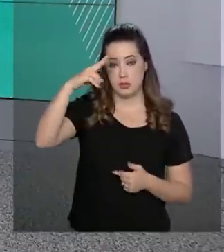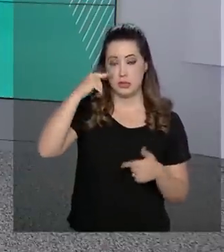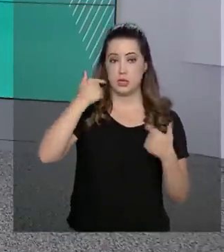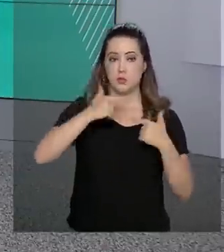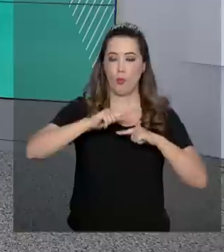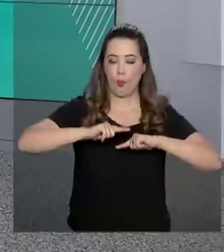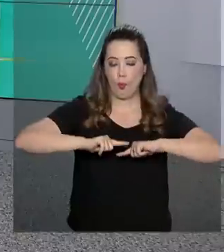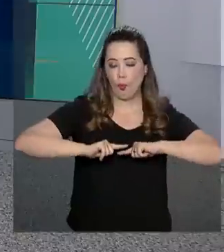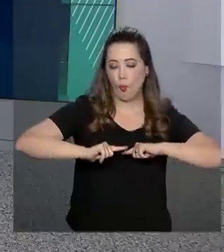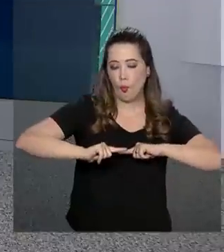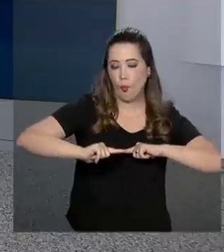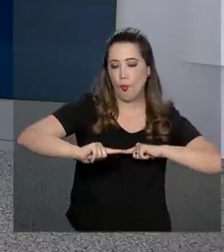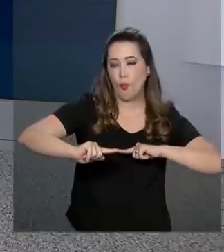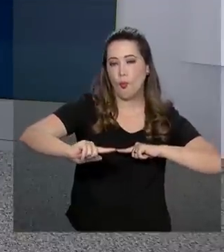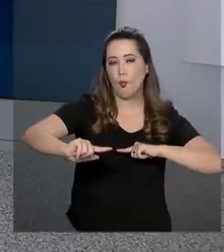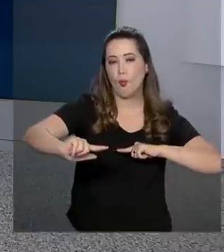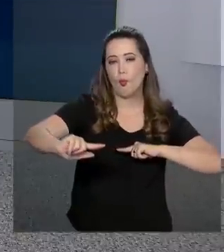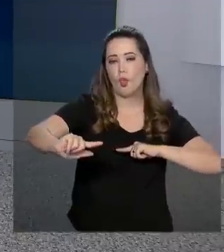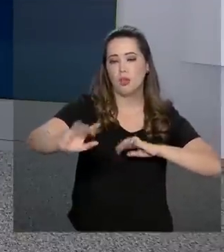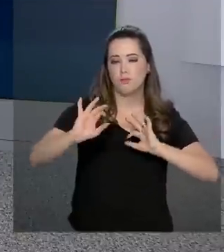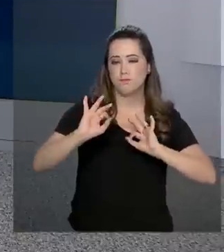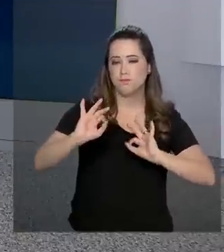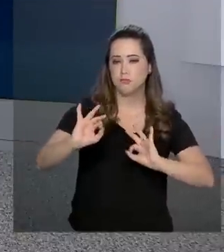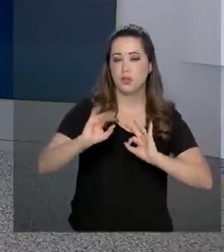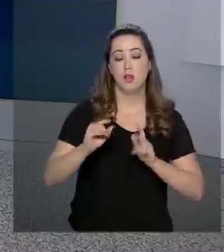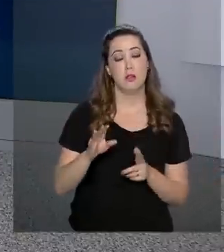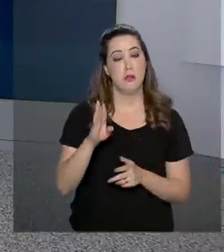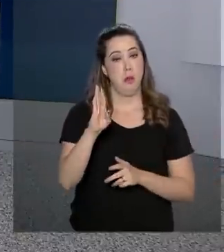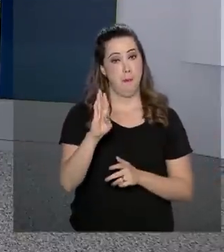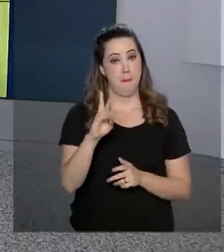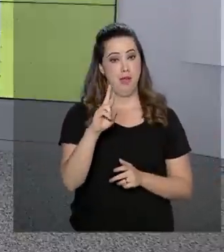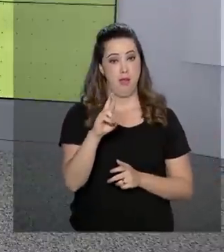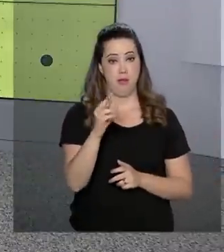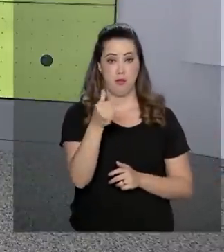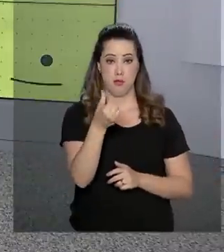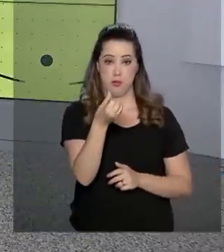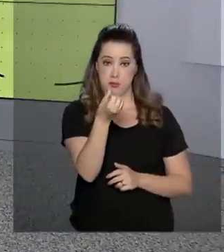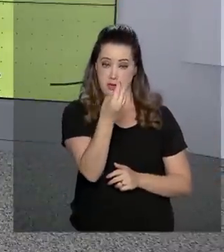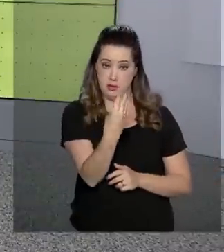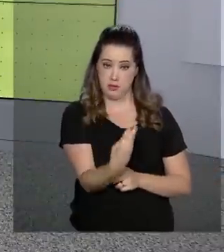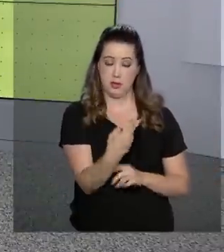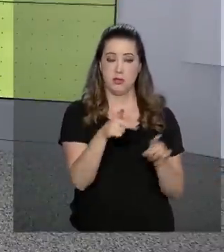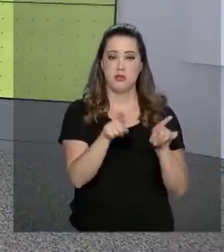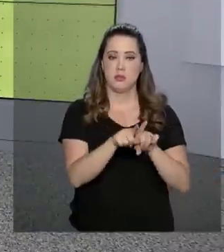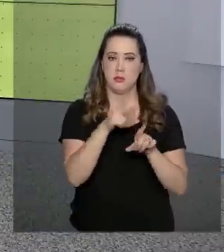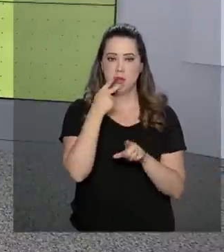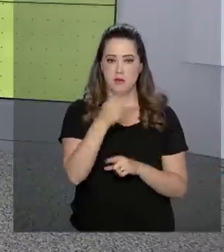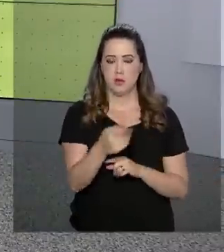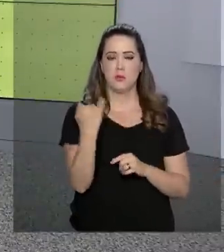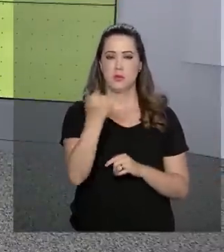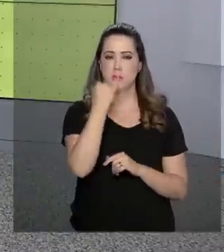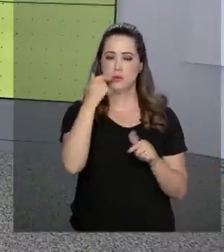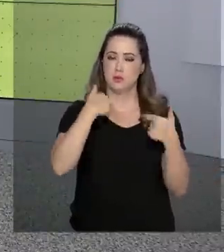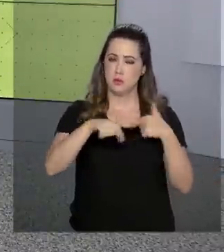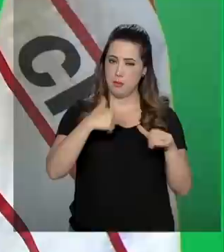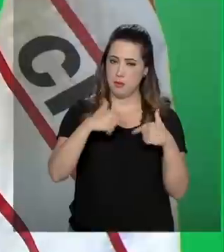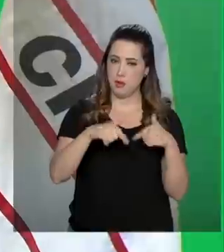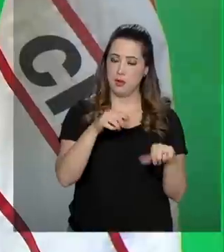BR-163. Ele falou sobre a importância do ministro da Infraestrutura, Tarcísio de Freitas, nesta tarefa.